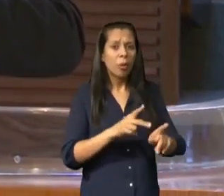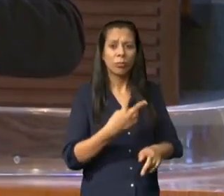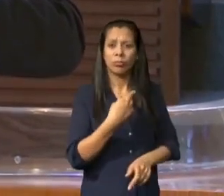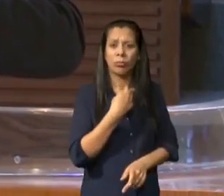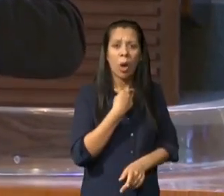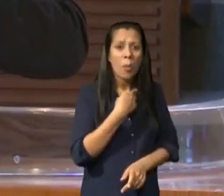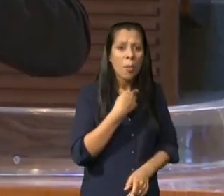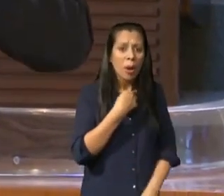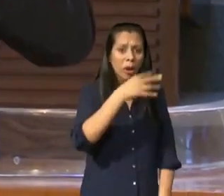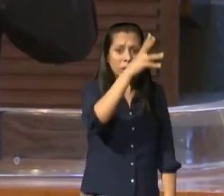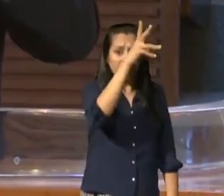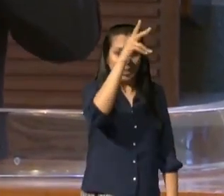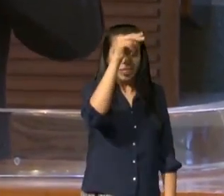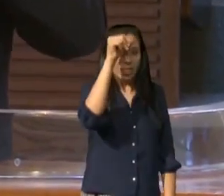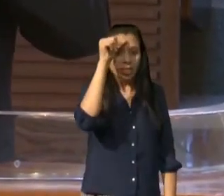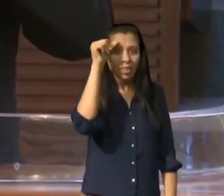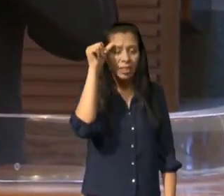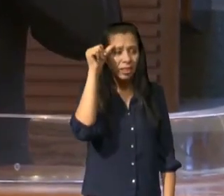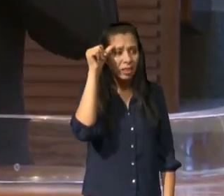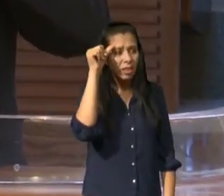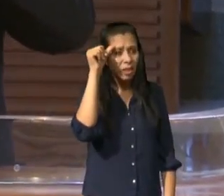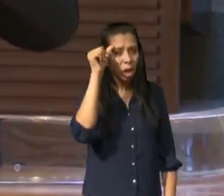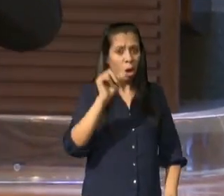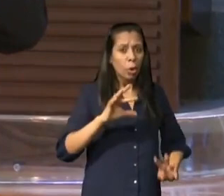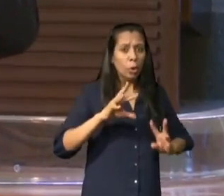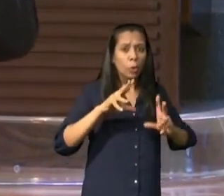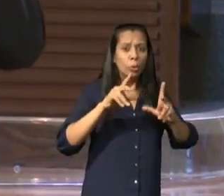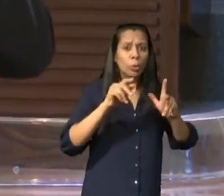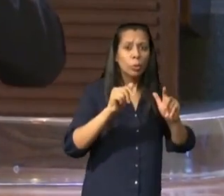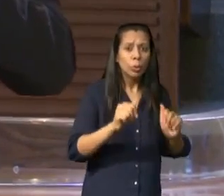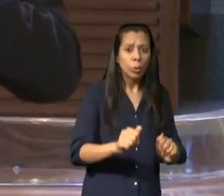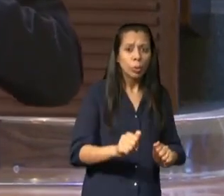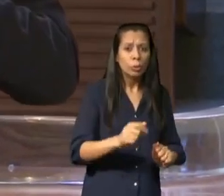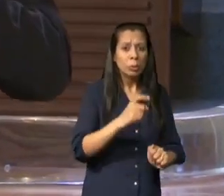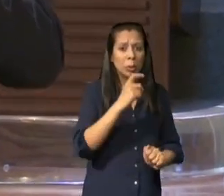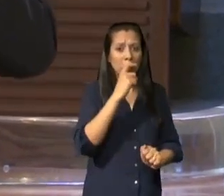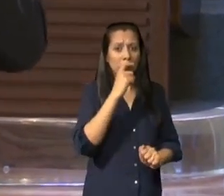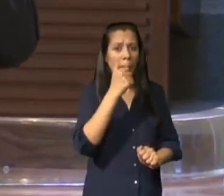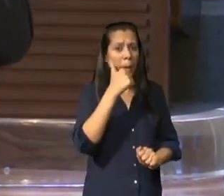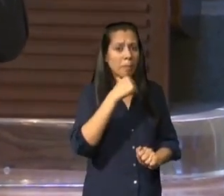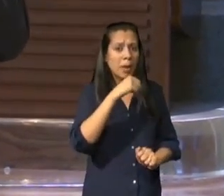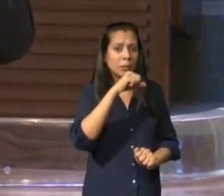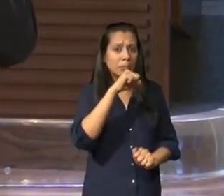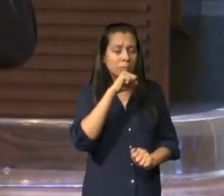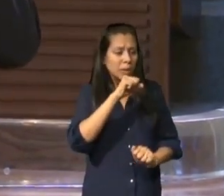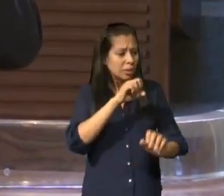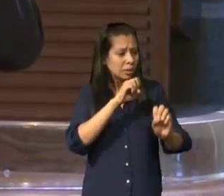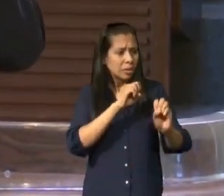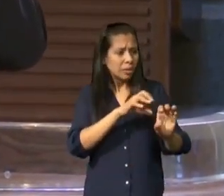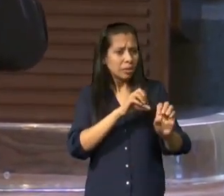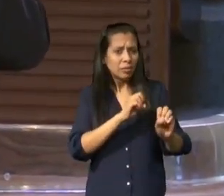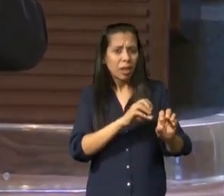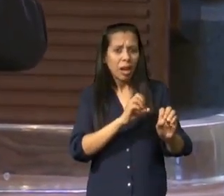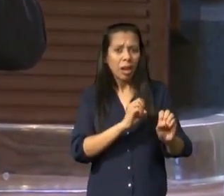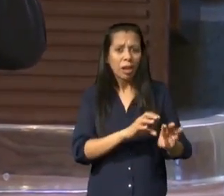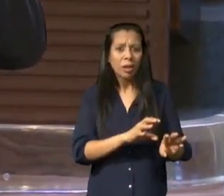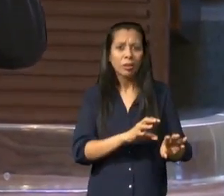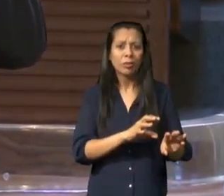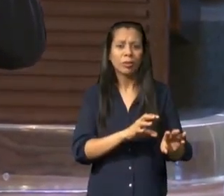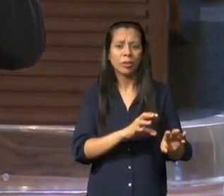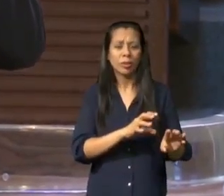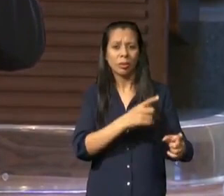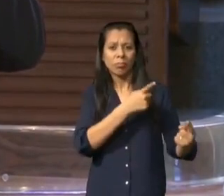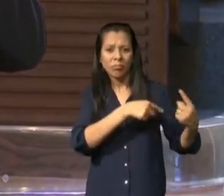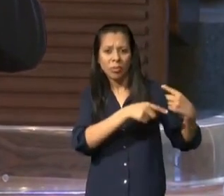que nossos pais receberam todos uma bênção especial e aí ele